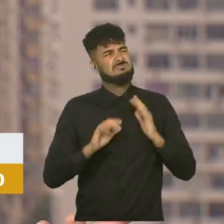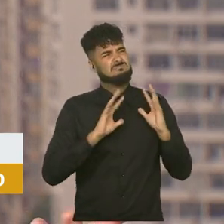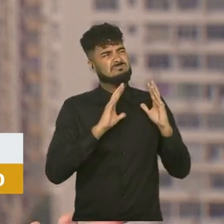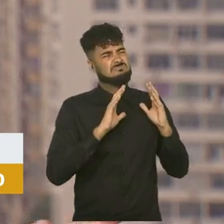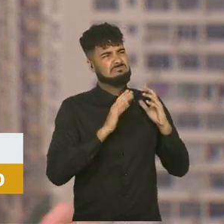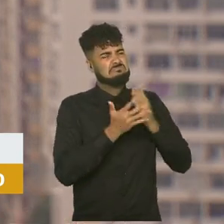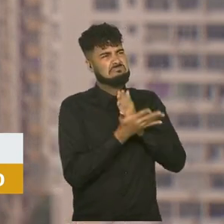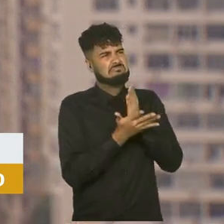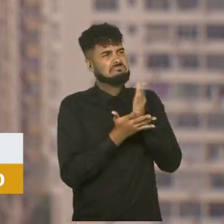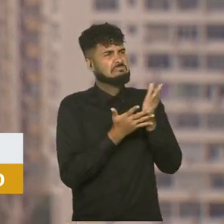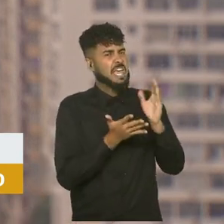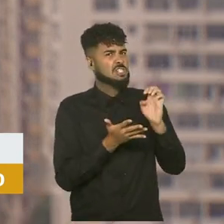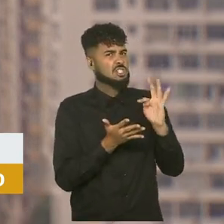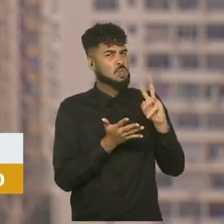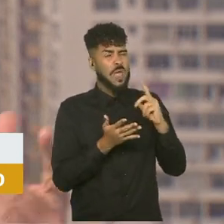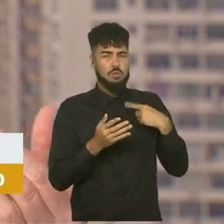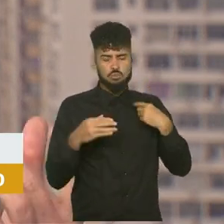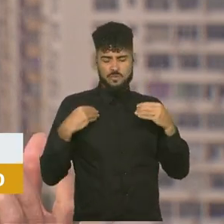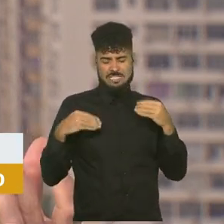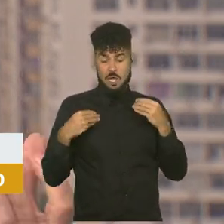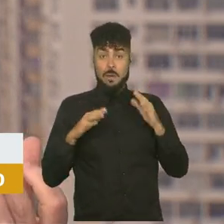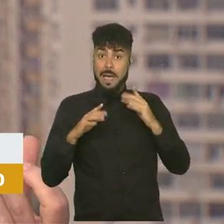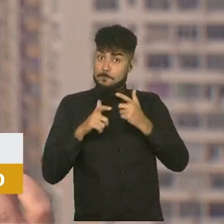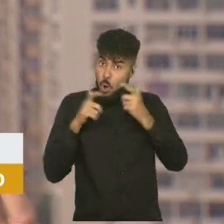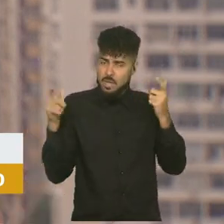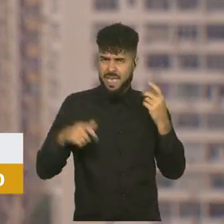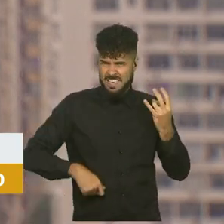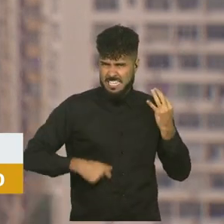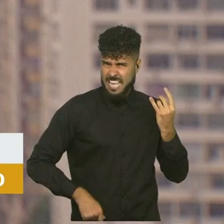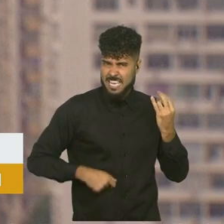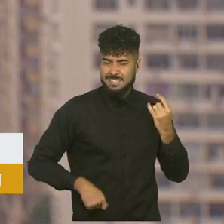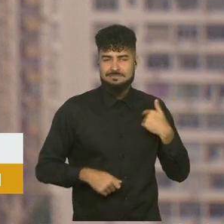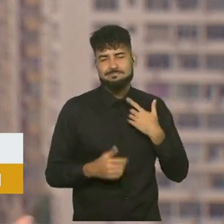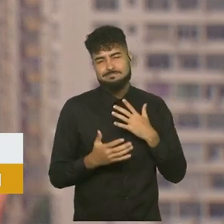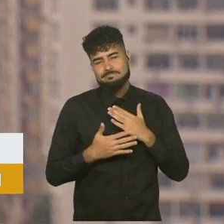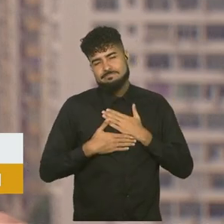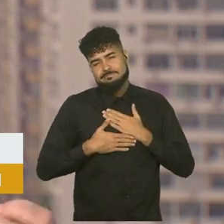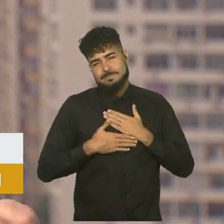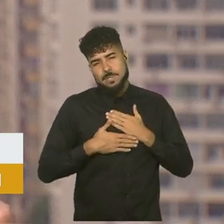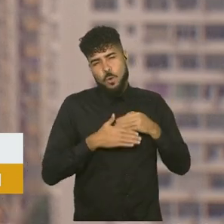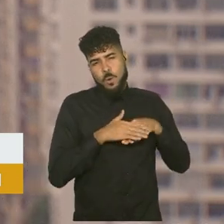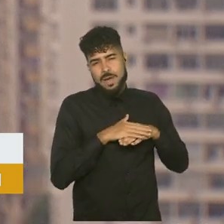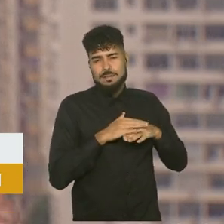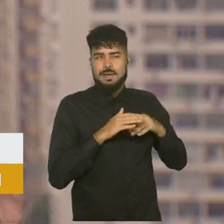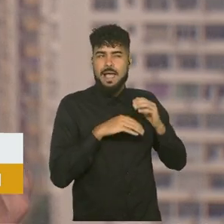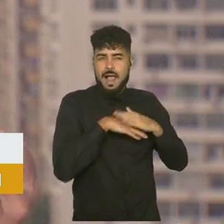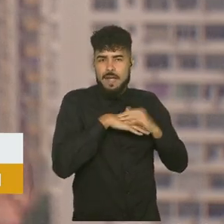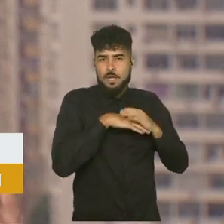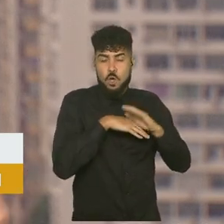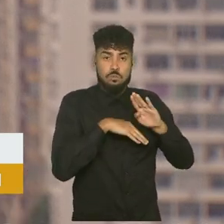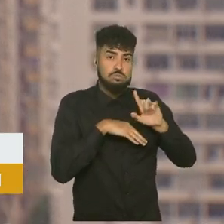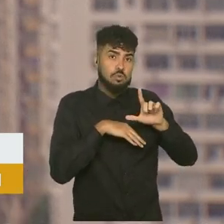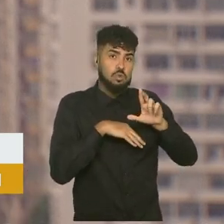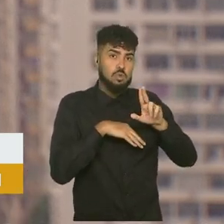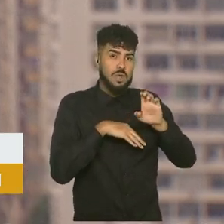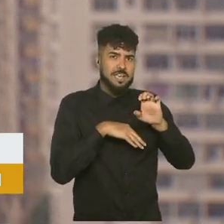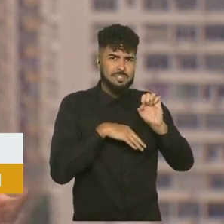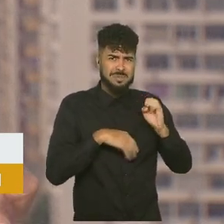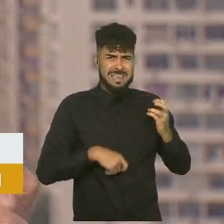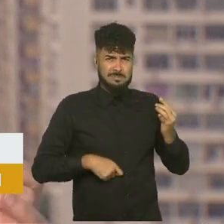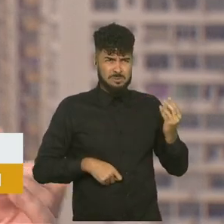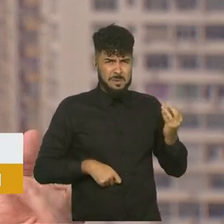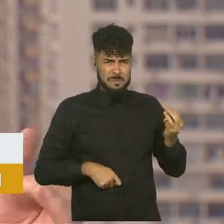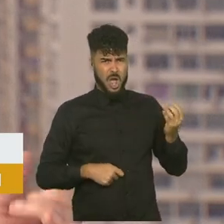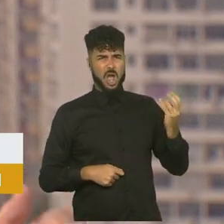sempre fui versátil, mas todo guitarrista tem uma paixão especial pelo blues, por causa daquela coisa da interpretação, da